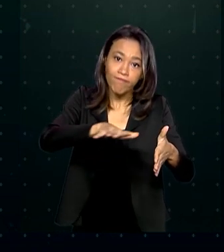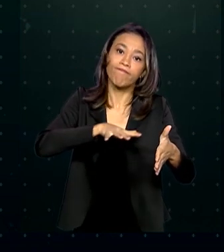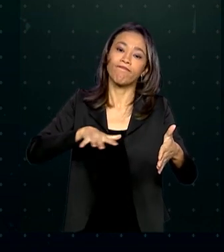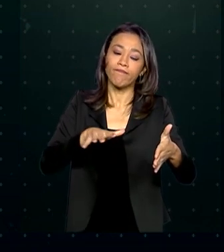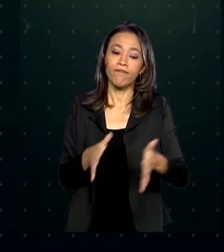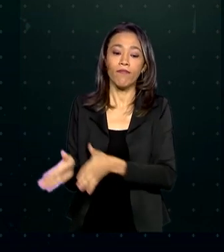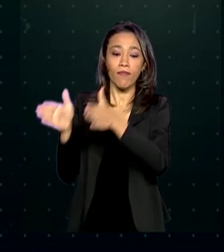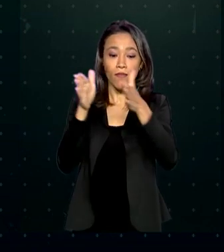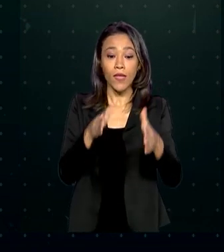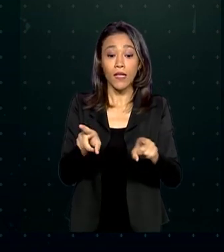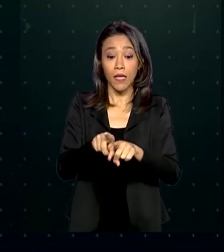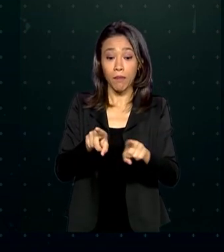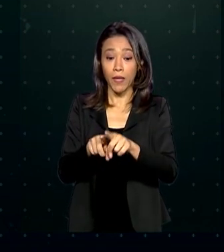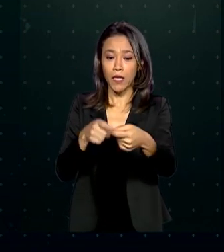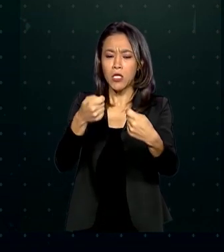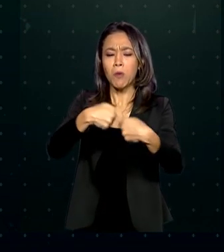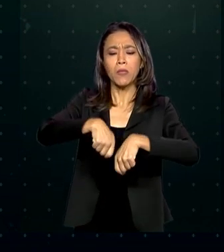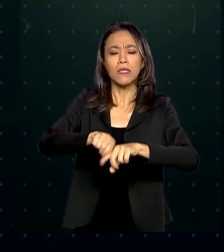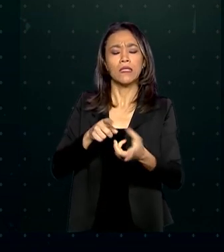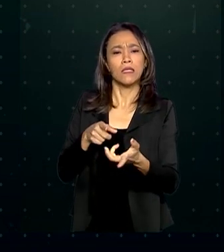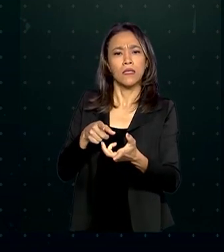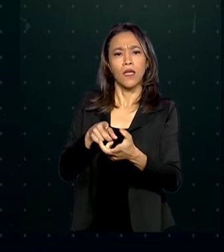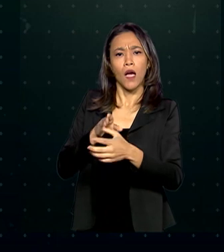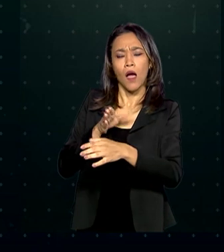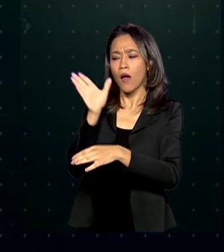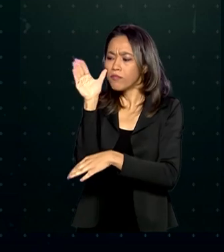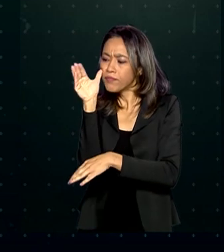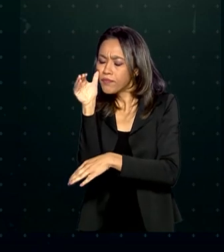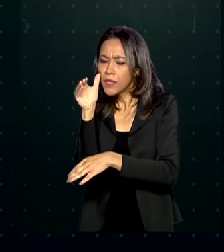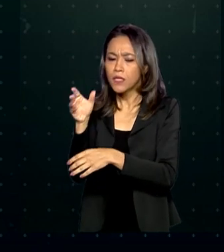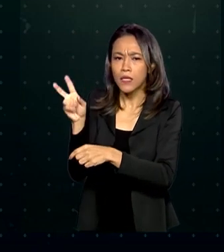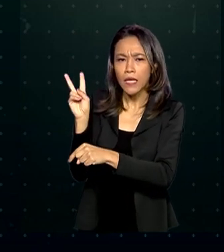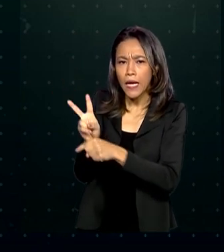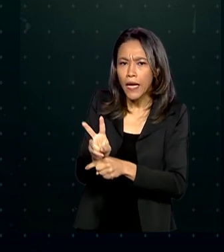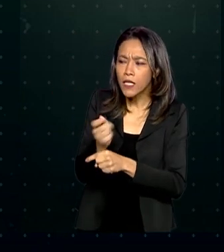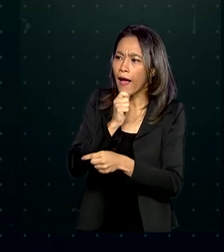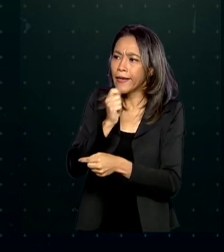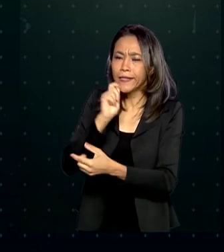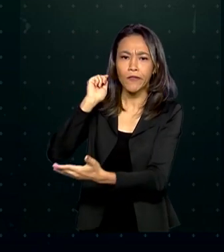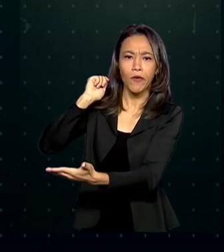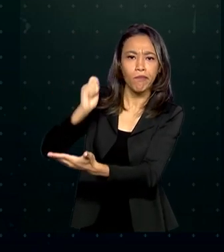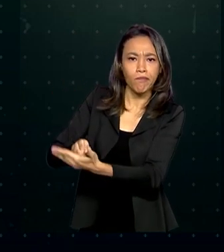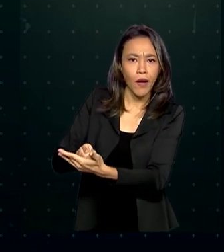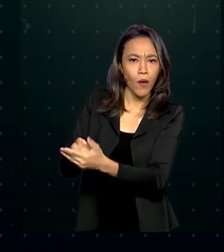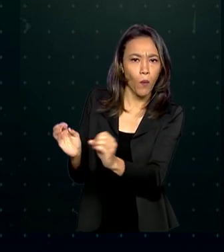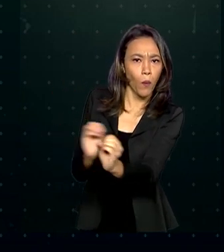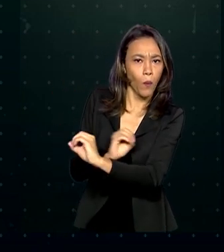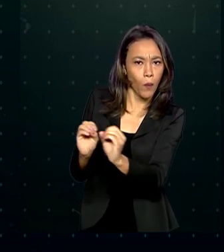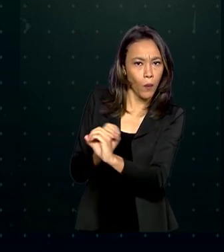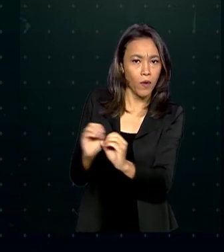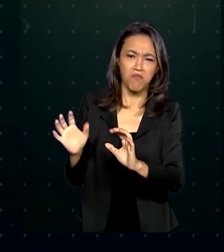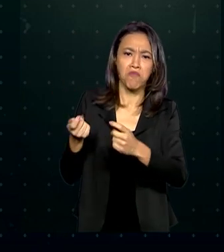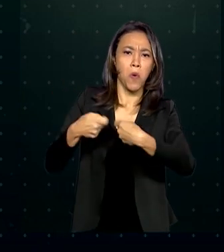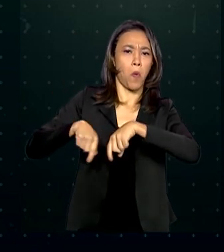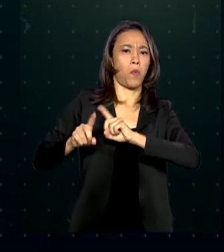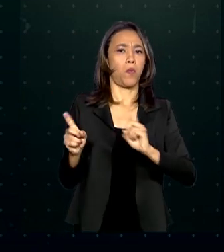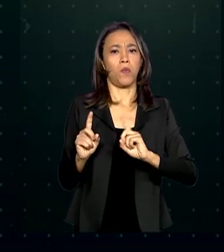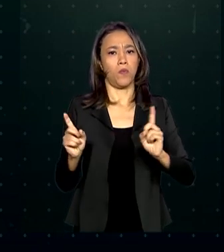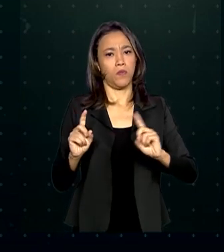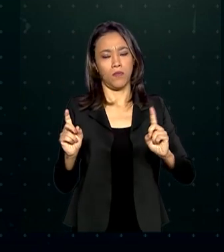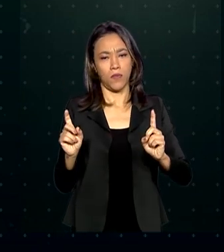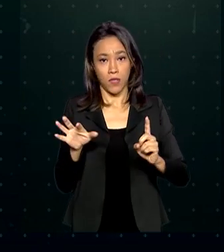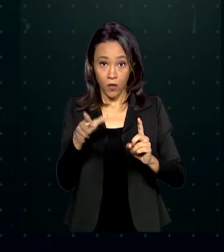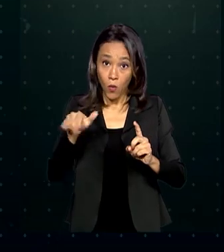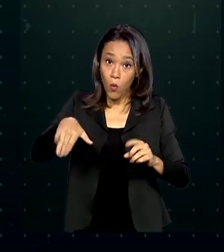São dispensados de consultar o cadastro informativo de créditos não quitados do setor público federal na hora de conceder